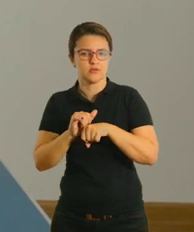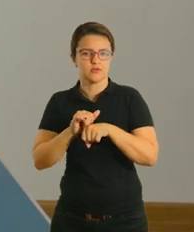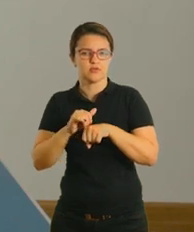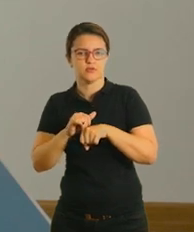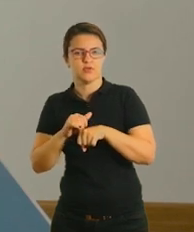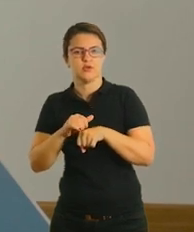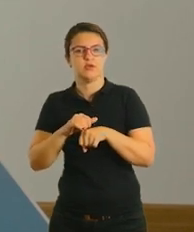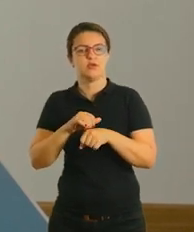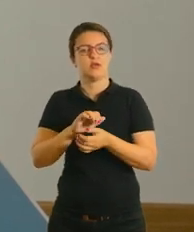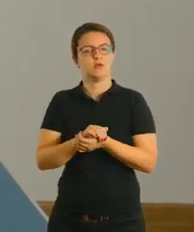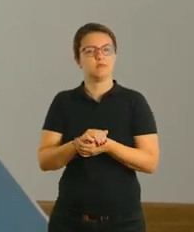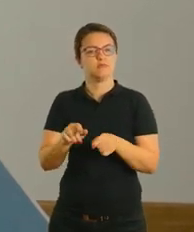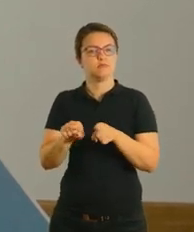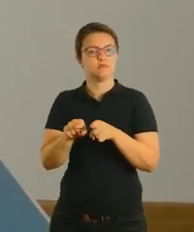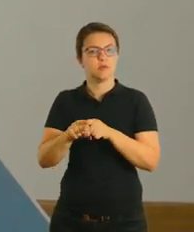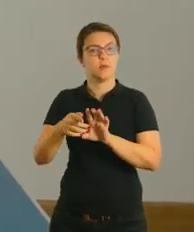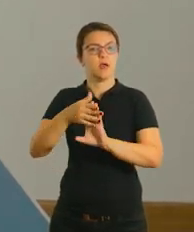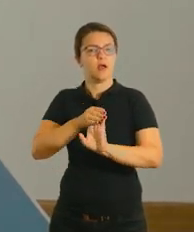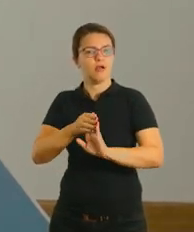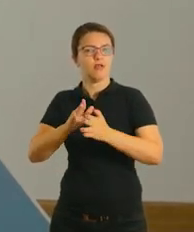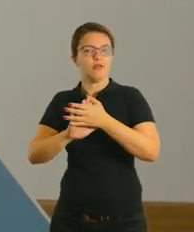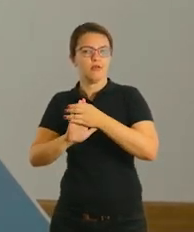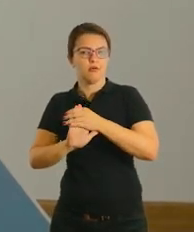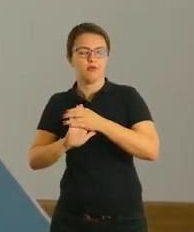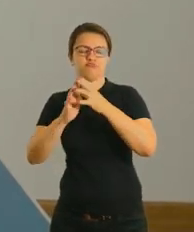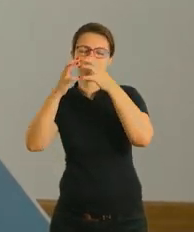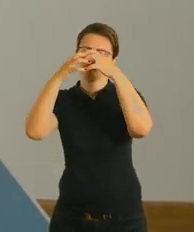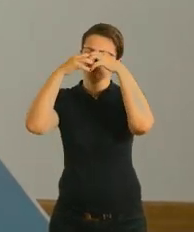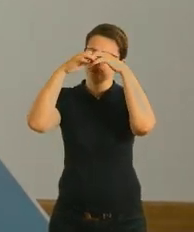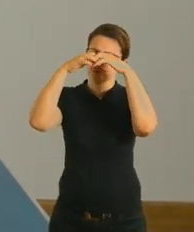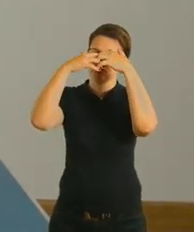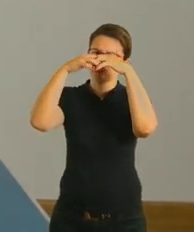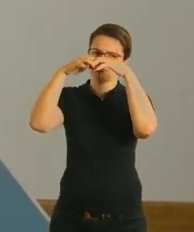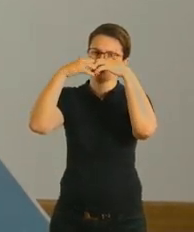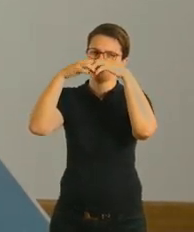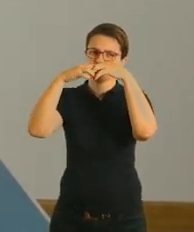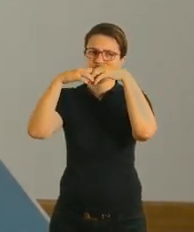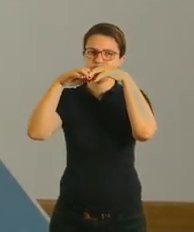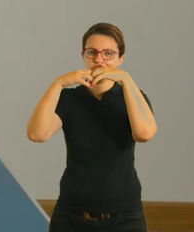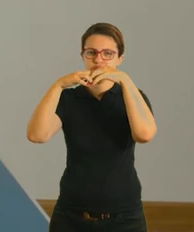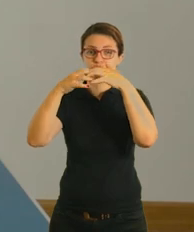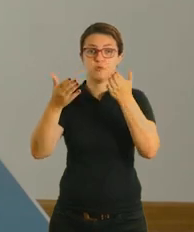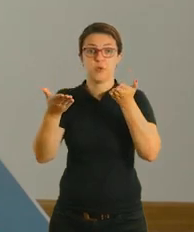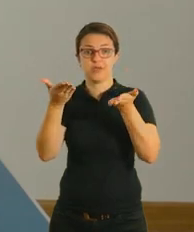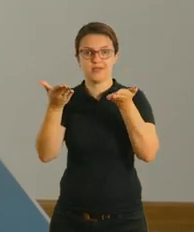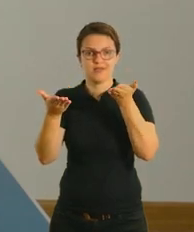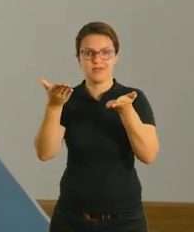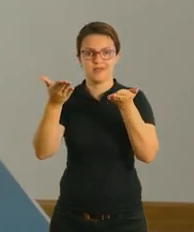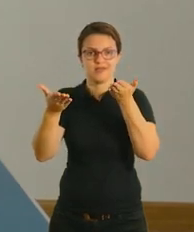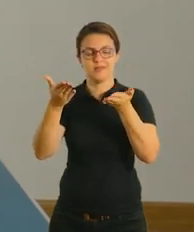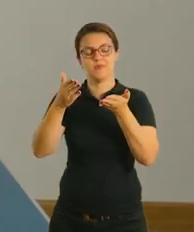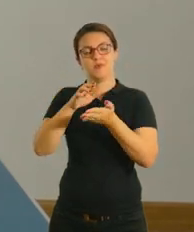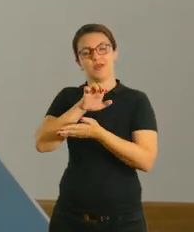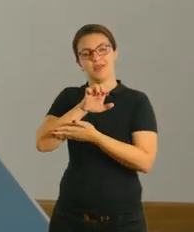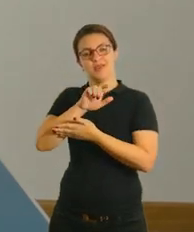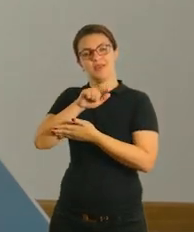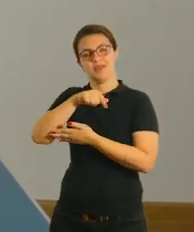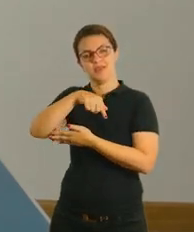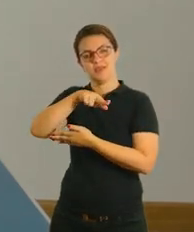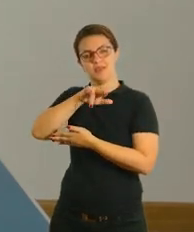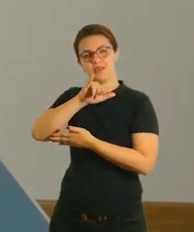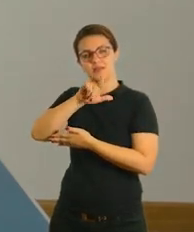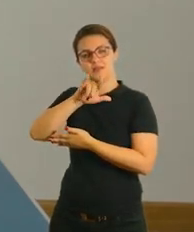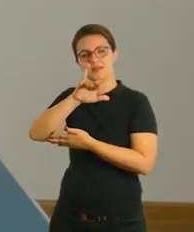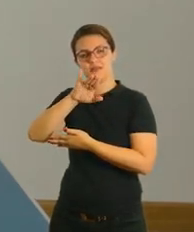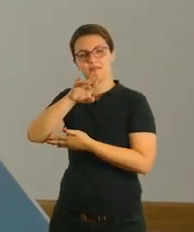força, alongar, flexionar. Ela precisa demonstrar isso dentro da atividade e também acompanhar o ritmo musical que também a pode